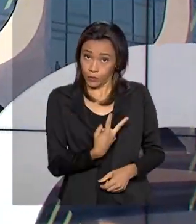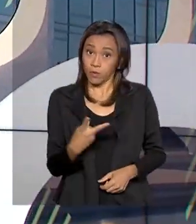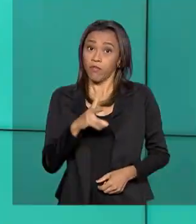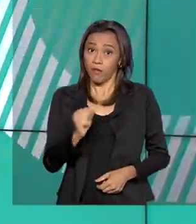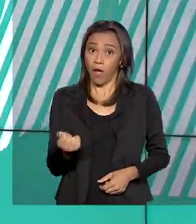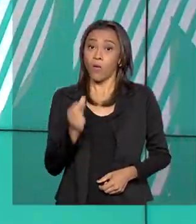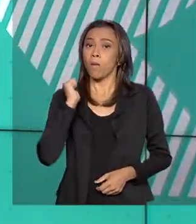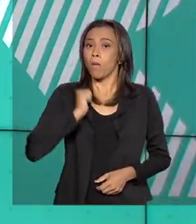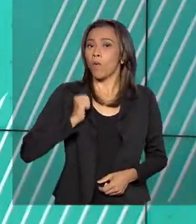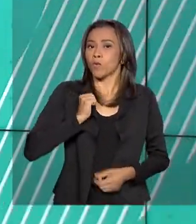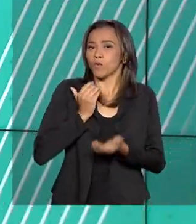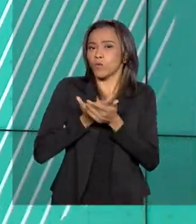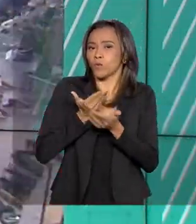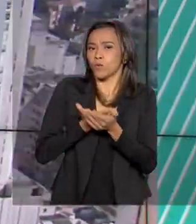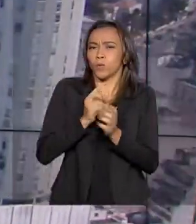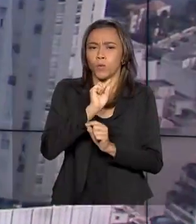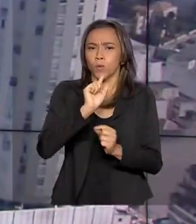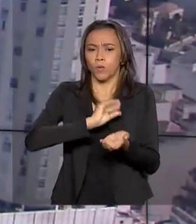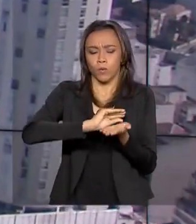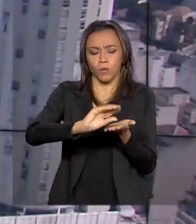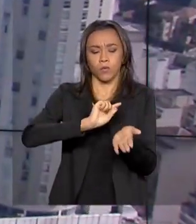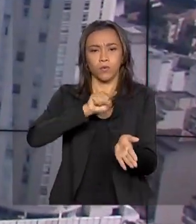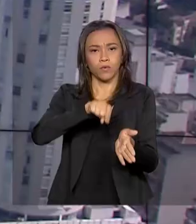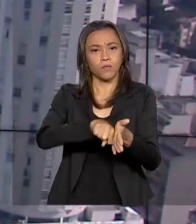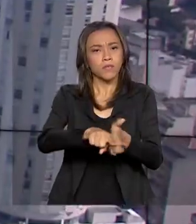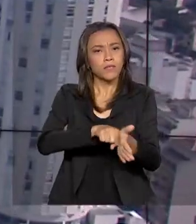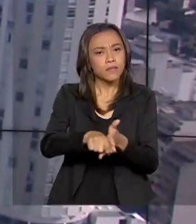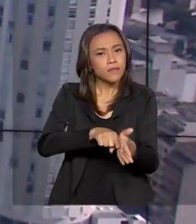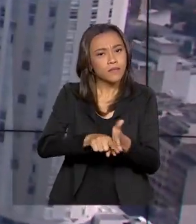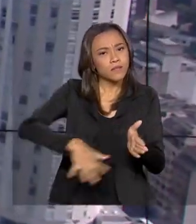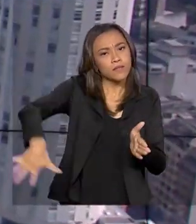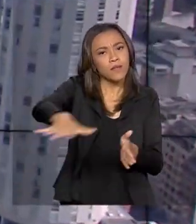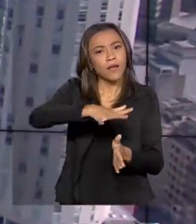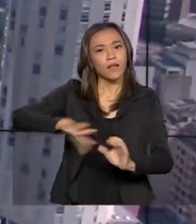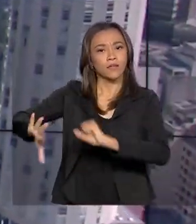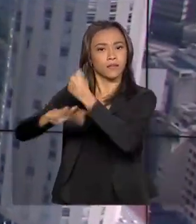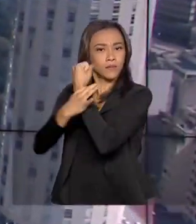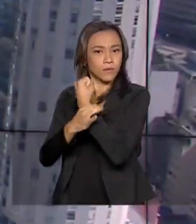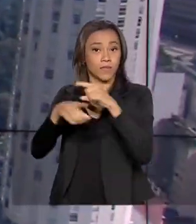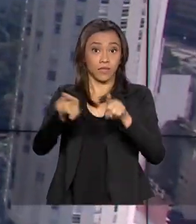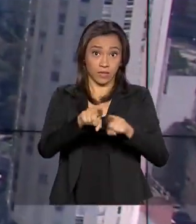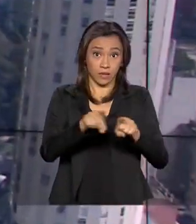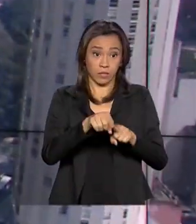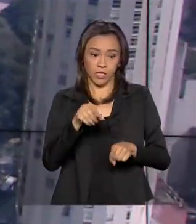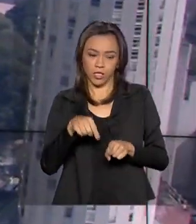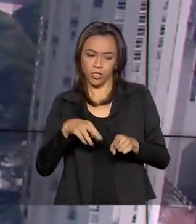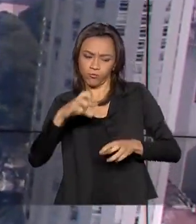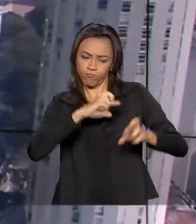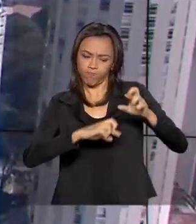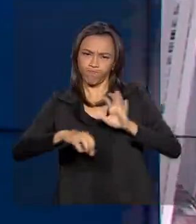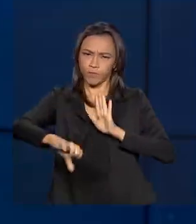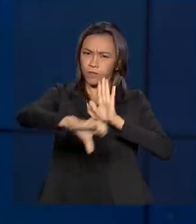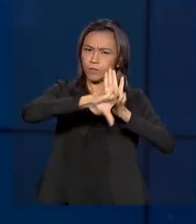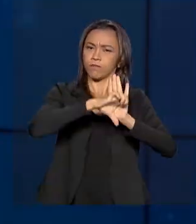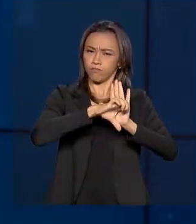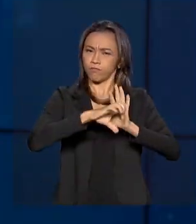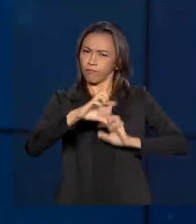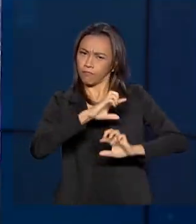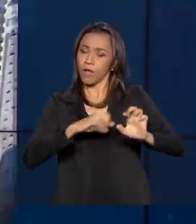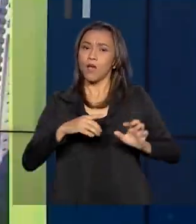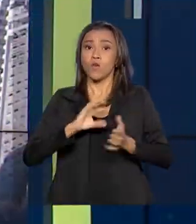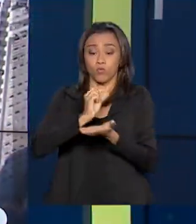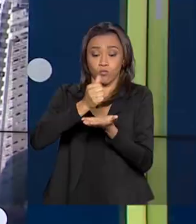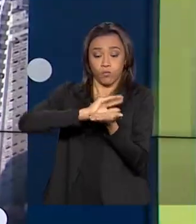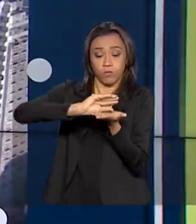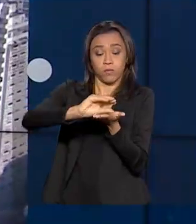bolsas de estudo para pesquisas científicas na área de segurança pública e também de investigação criminal, um investimento de